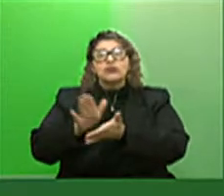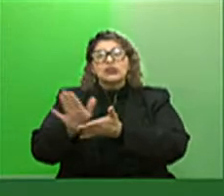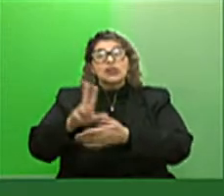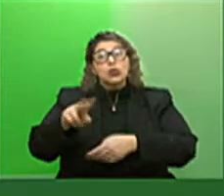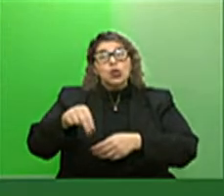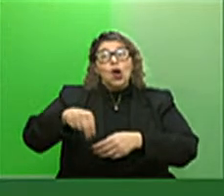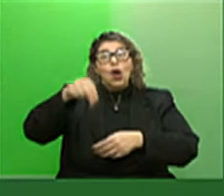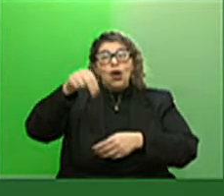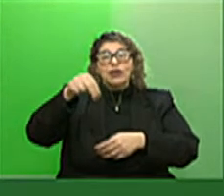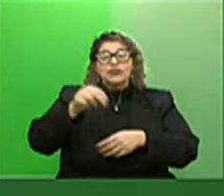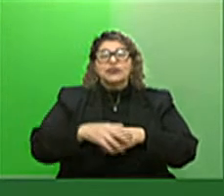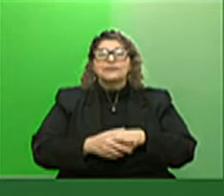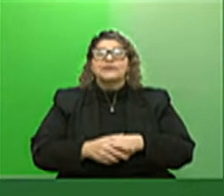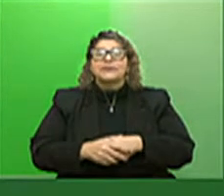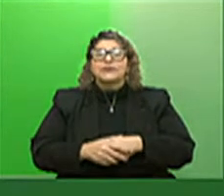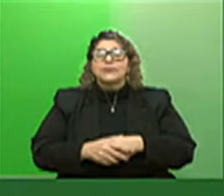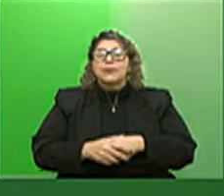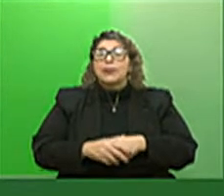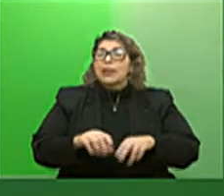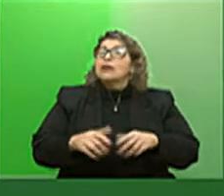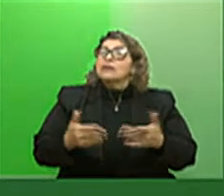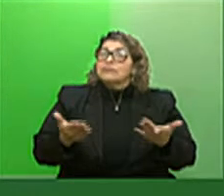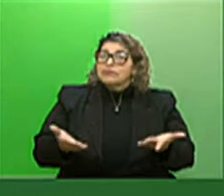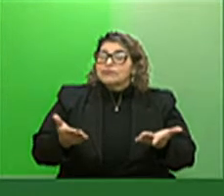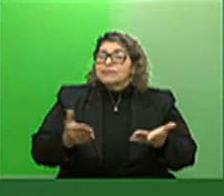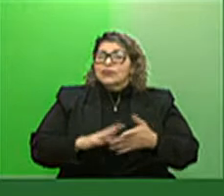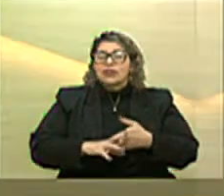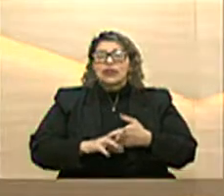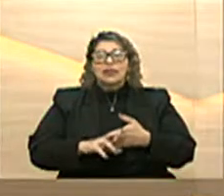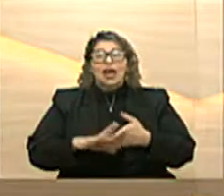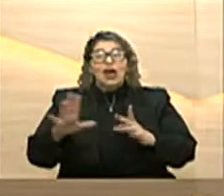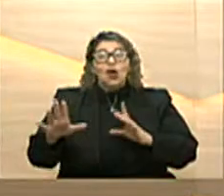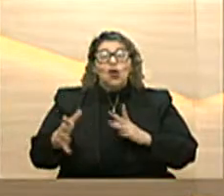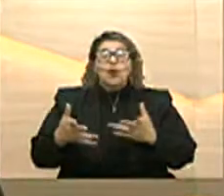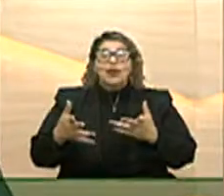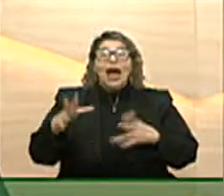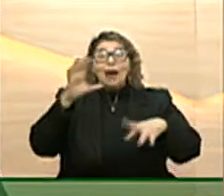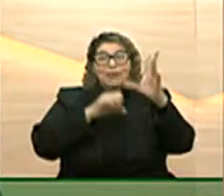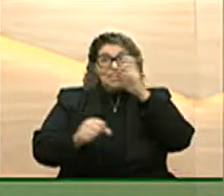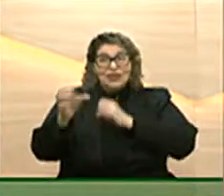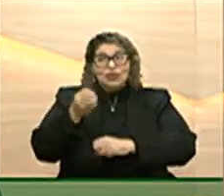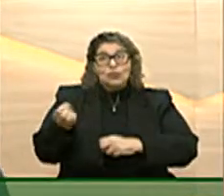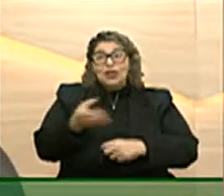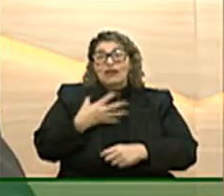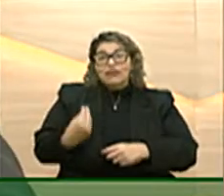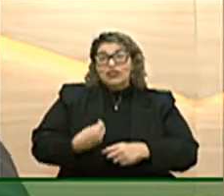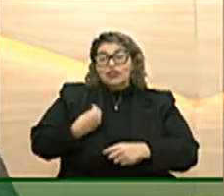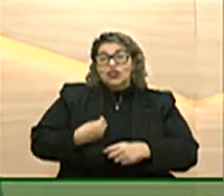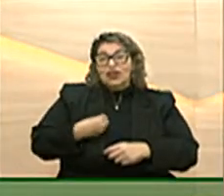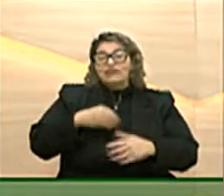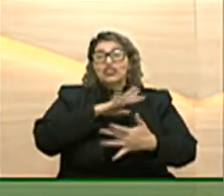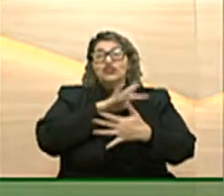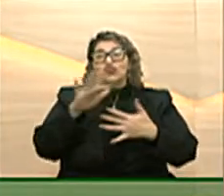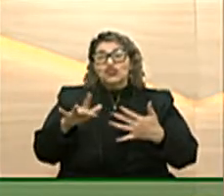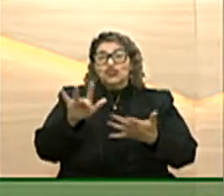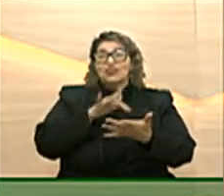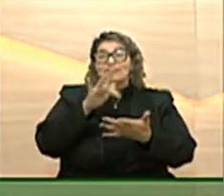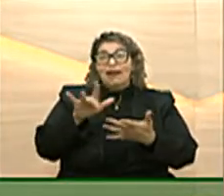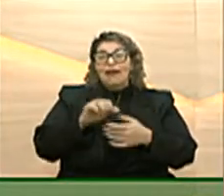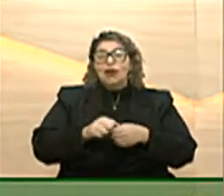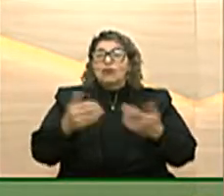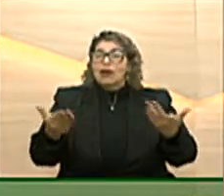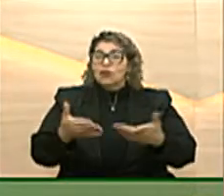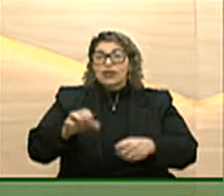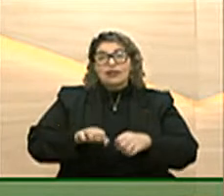produção e região norte e assim adaptada a nova realidade com fóruns digitais Assembleia Legislativa